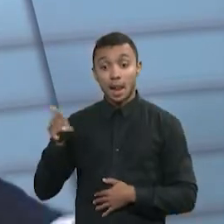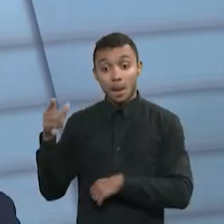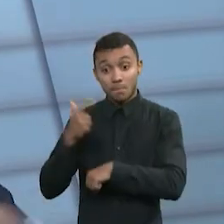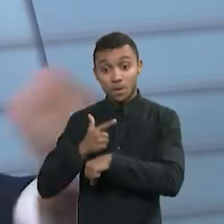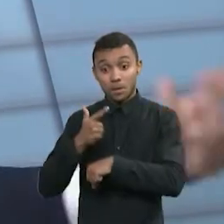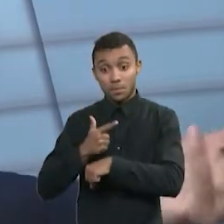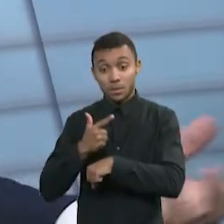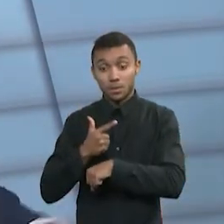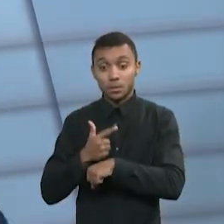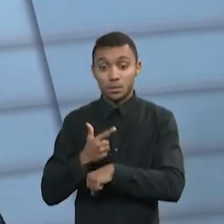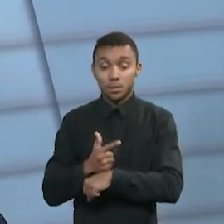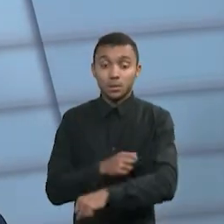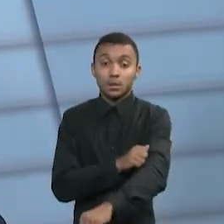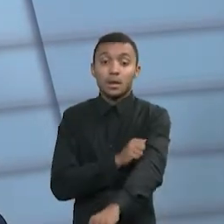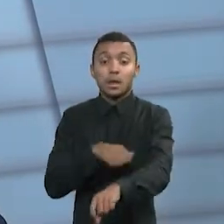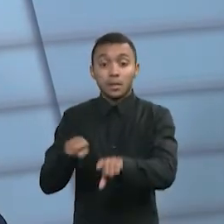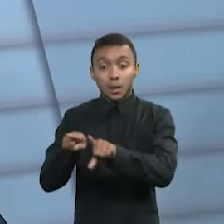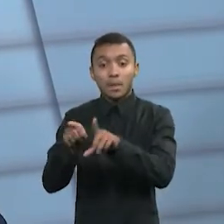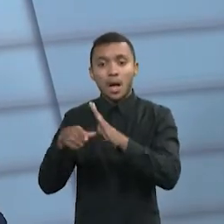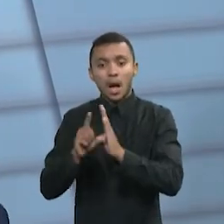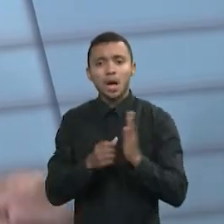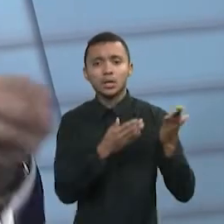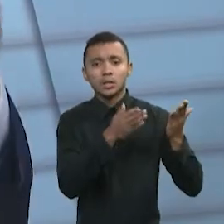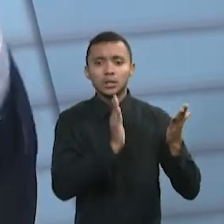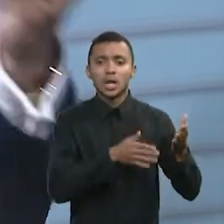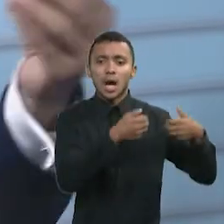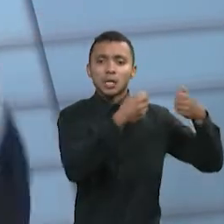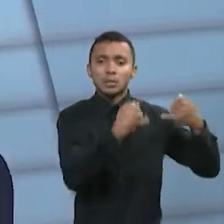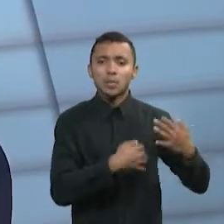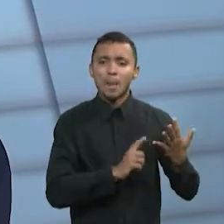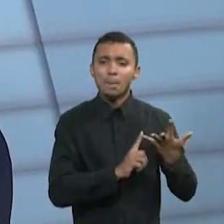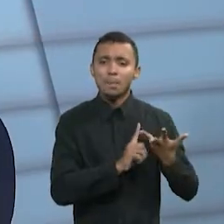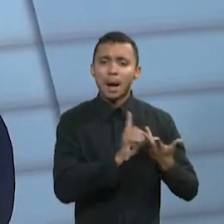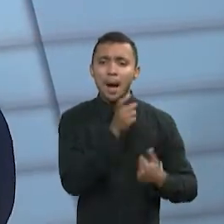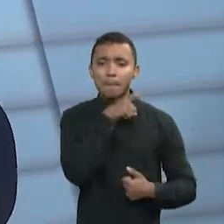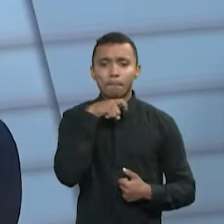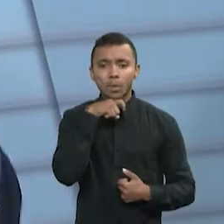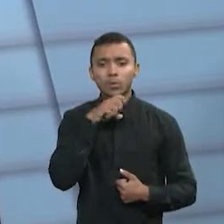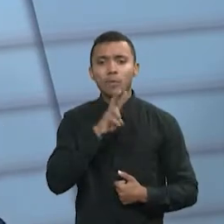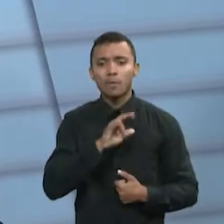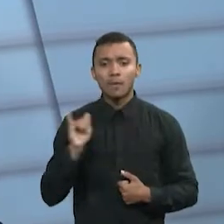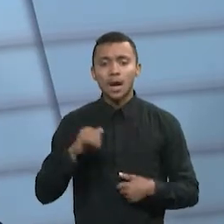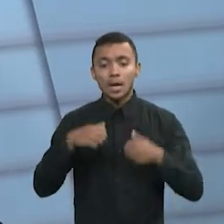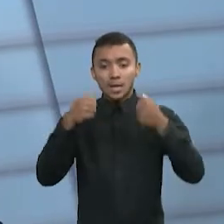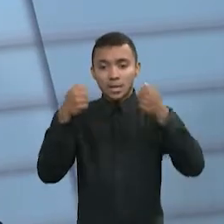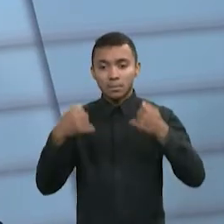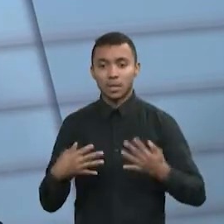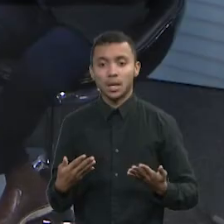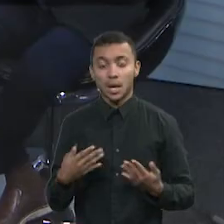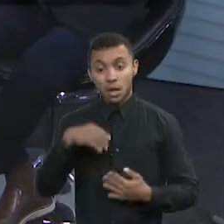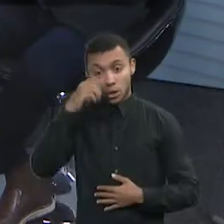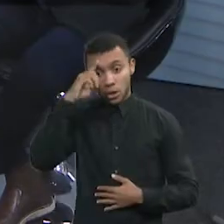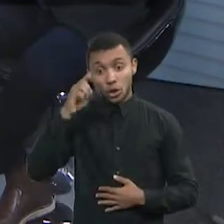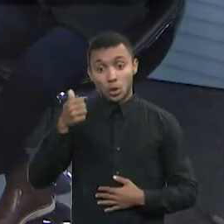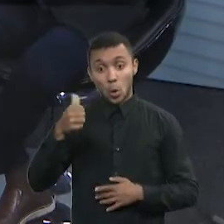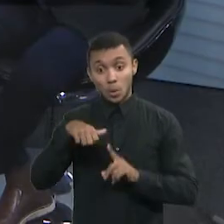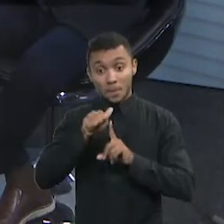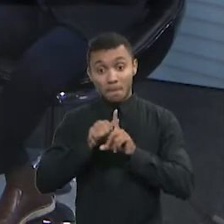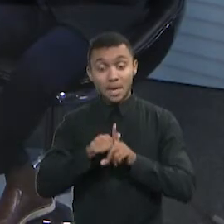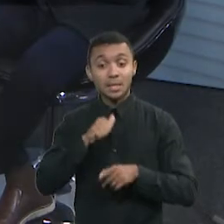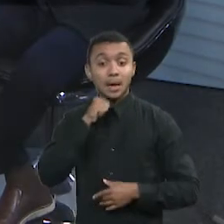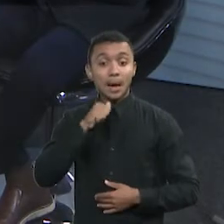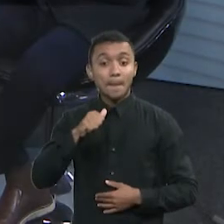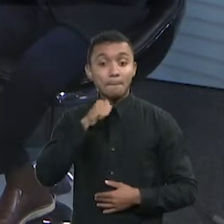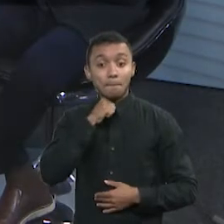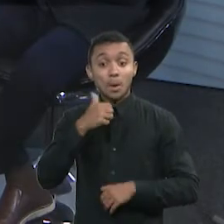outras questões também, que o Ailton já preparou, questões tributárias importantíssimas. Então, MKF Tendências, dia 11 de abril, no Hotel